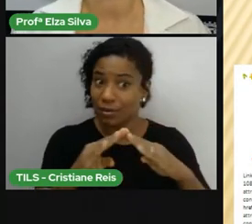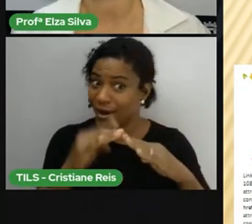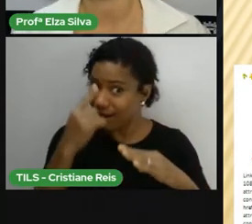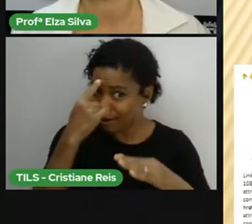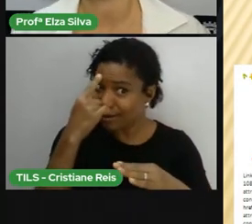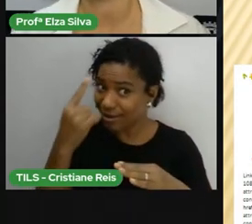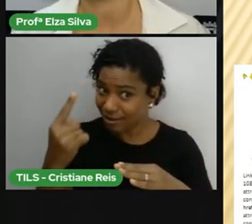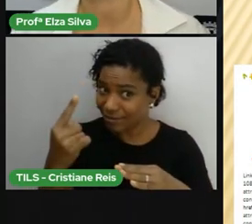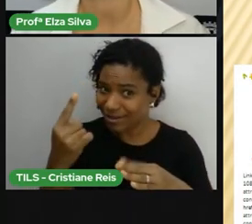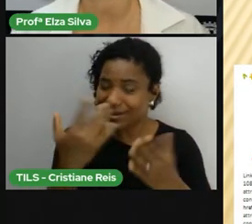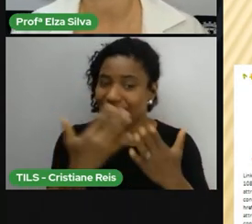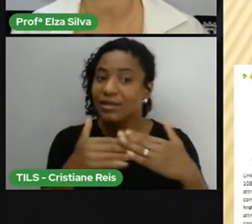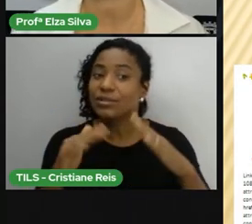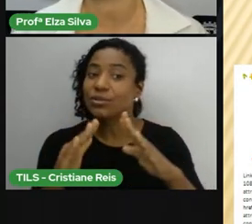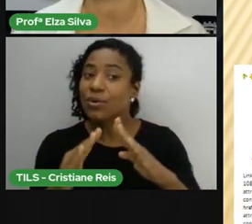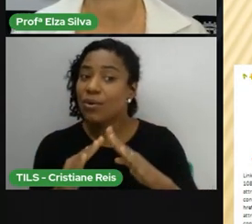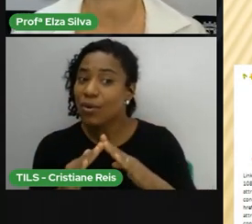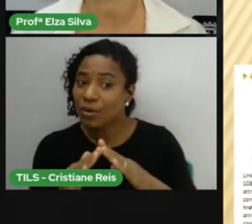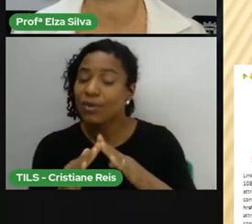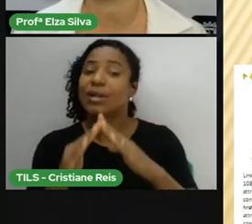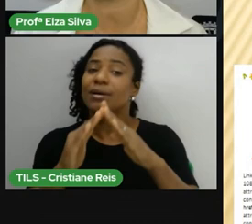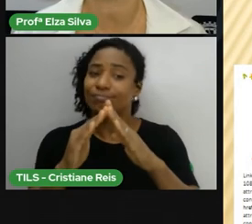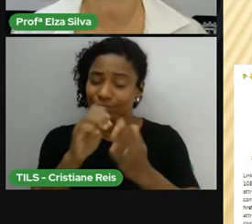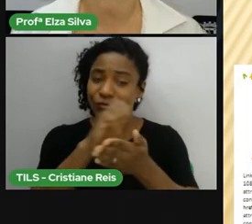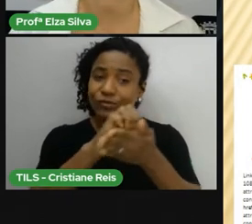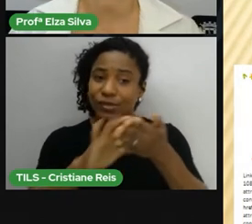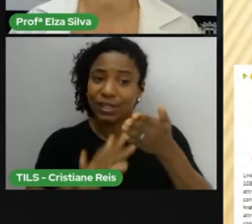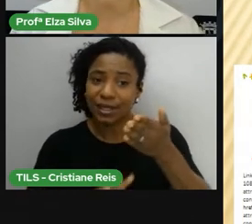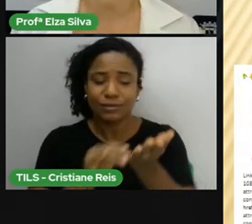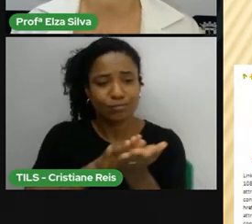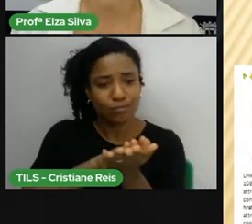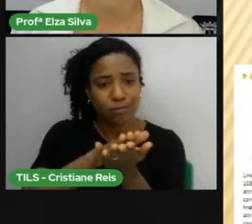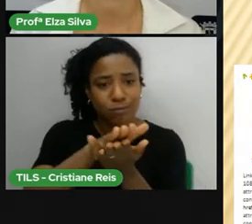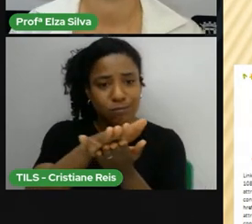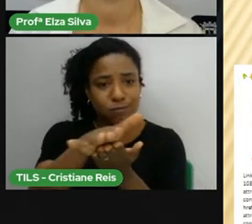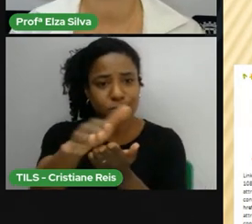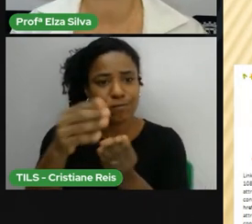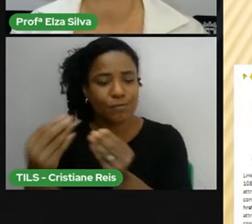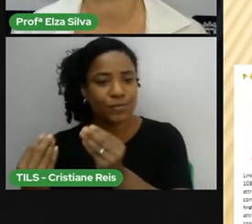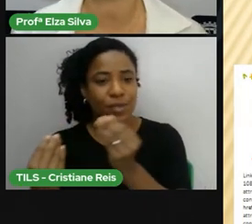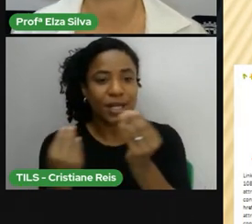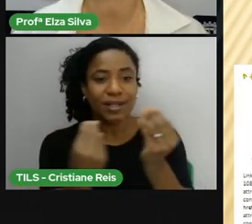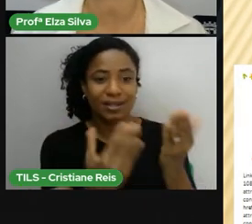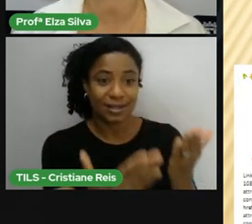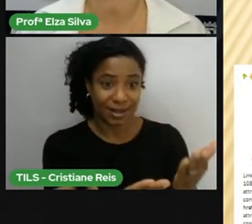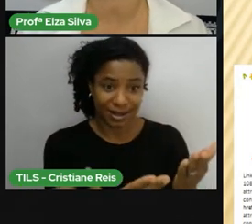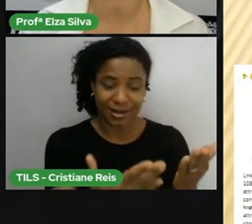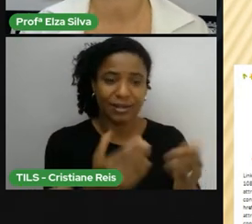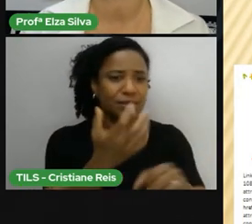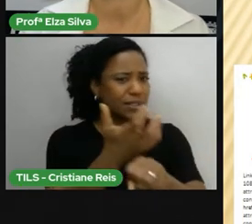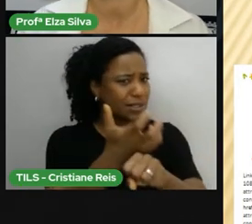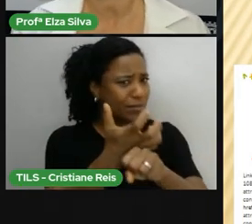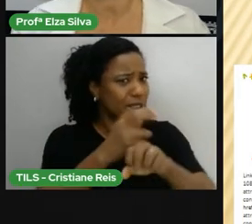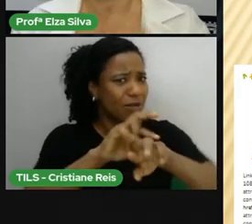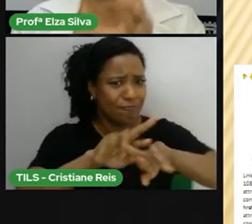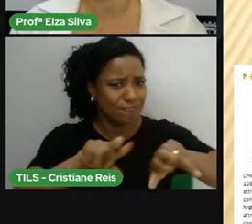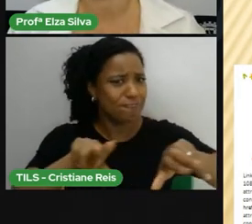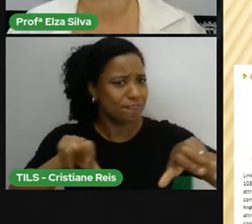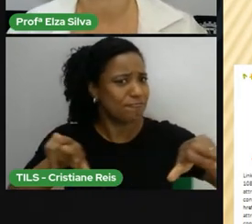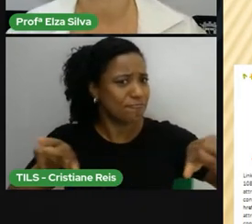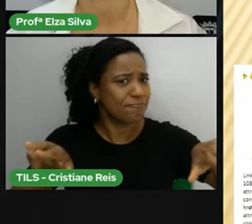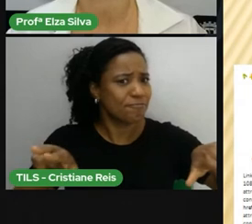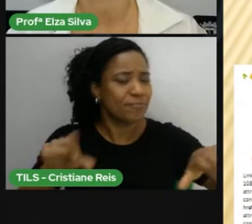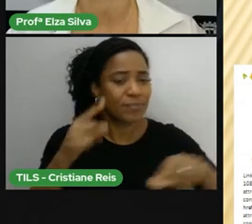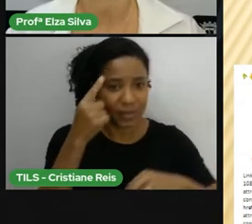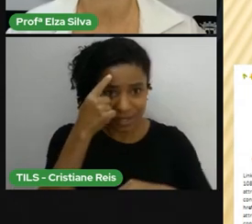Que a escola De vocês Vai estar Sempre disponibilizando O material Impresso De todas as disciplinas E lá no